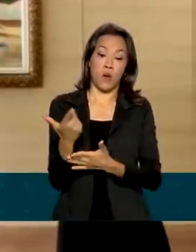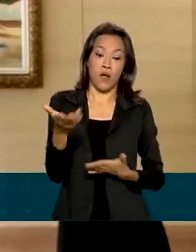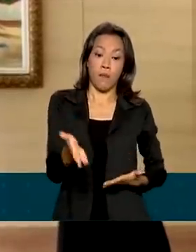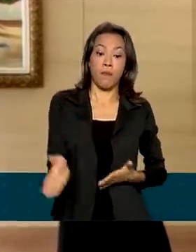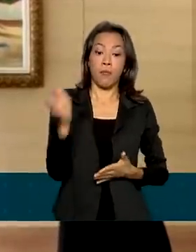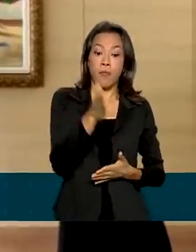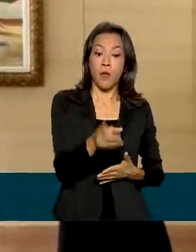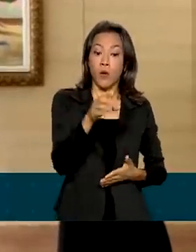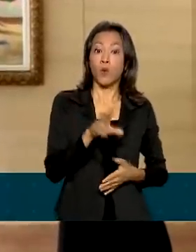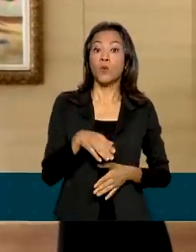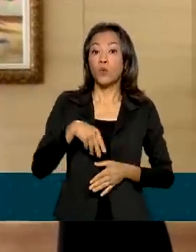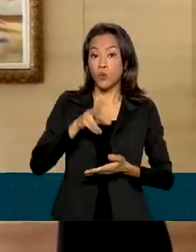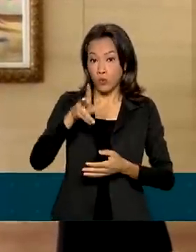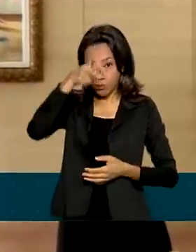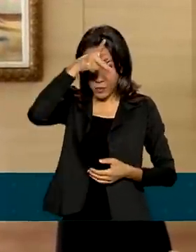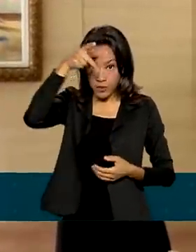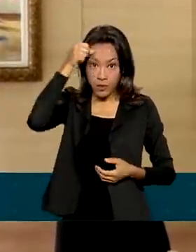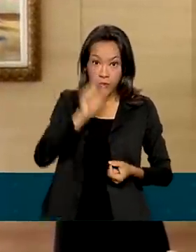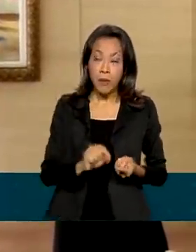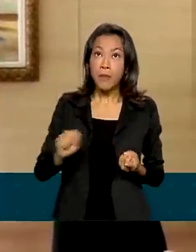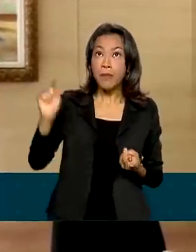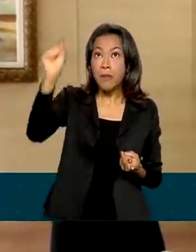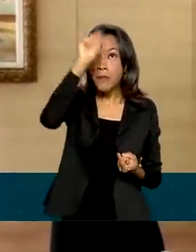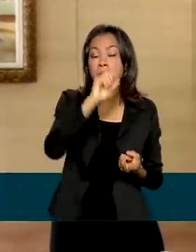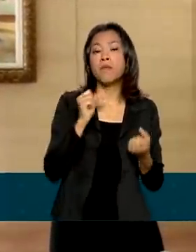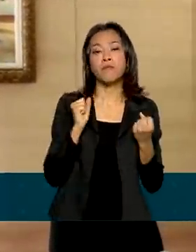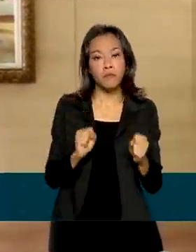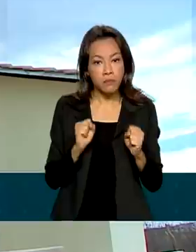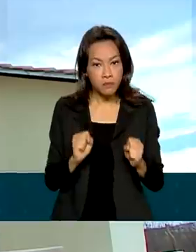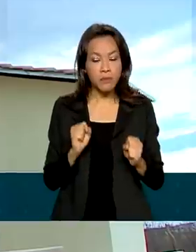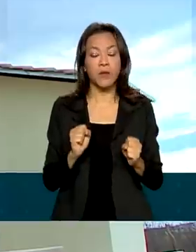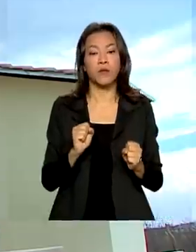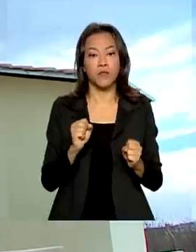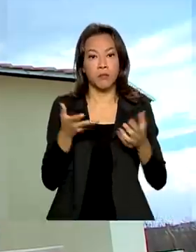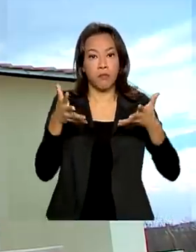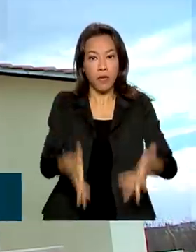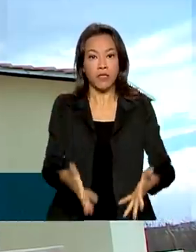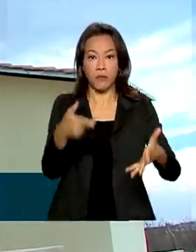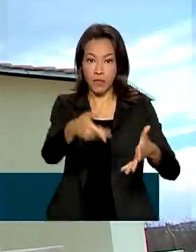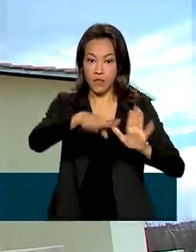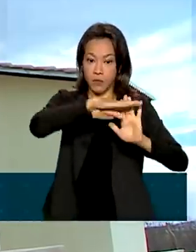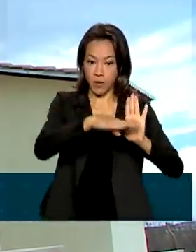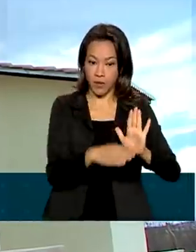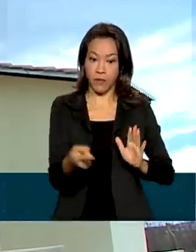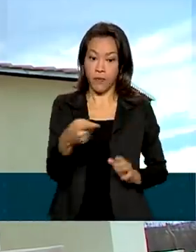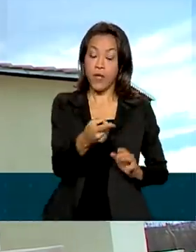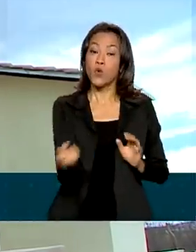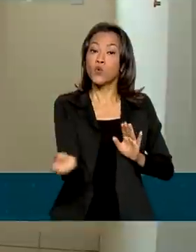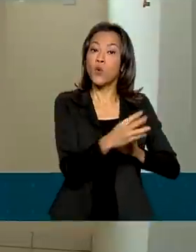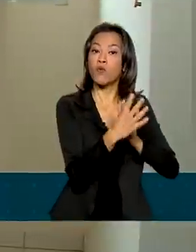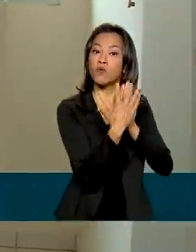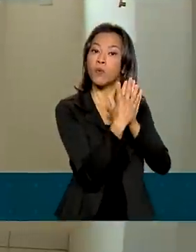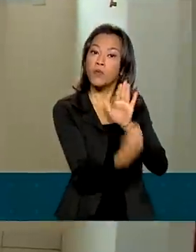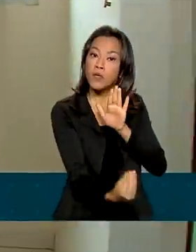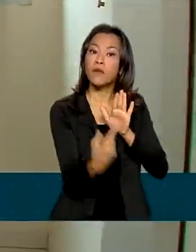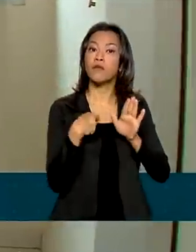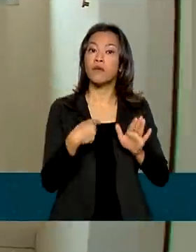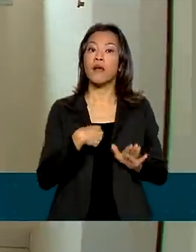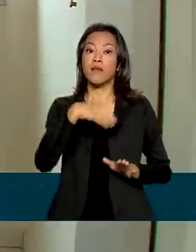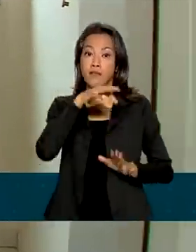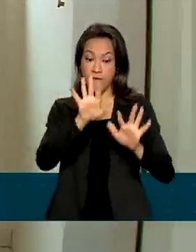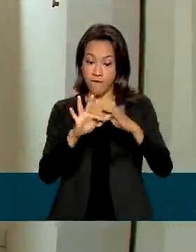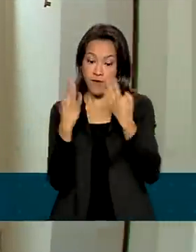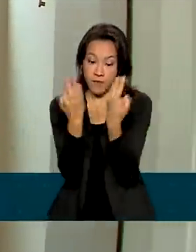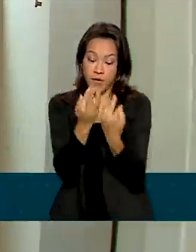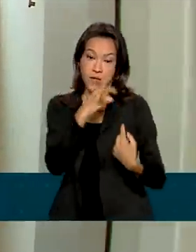habitacional independente de qualquer outra condicionante. As novas modalidades vão atender famílias com renda mensal